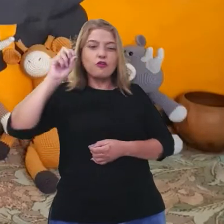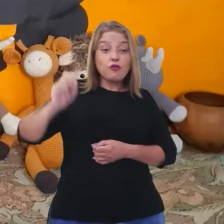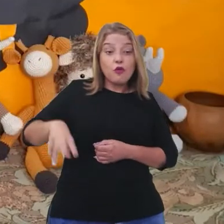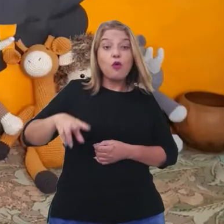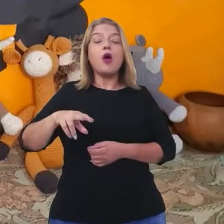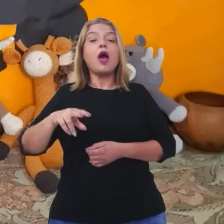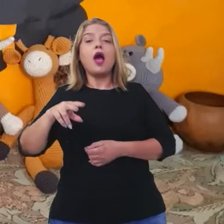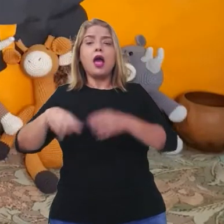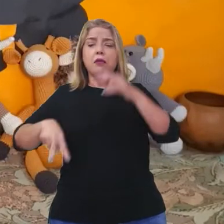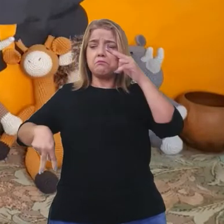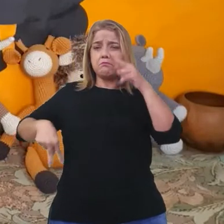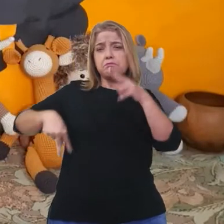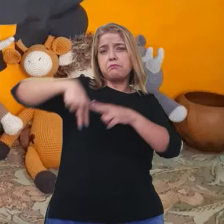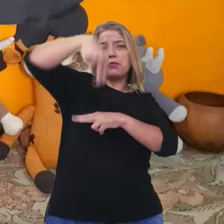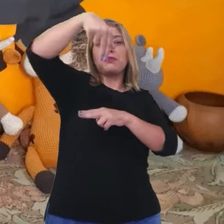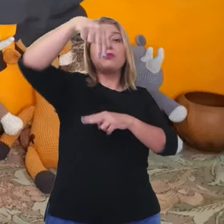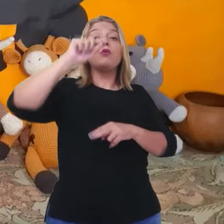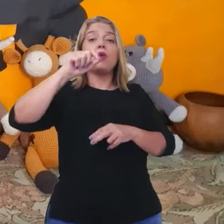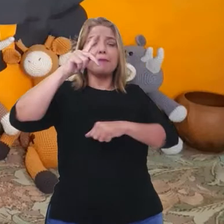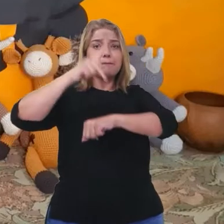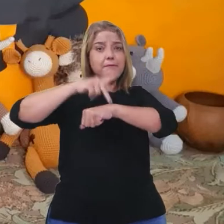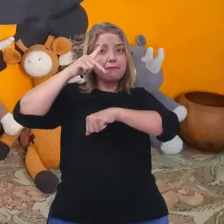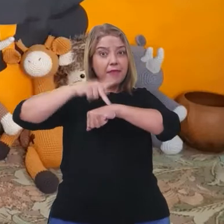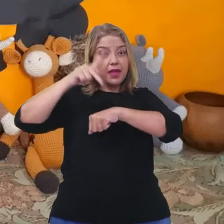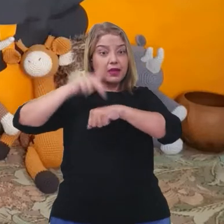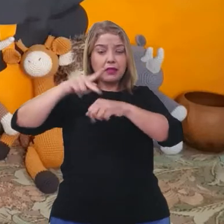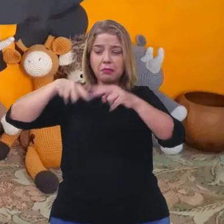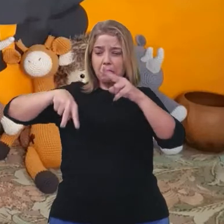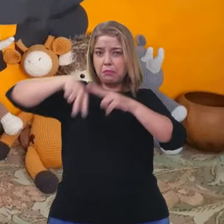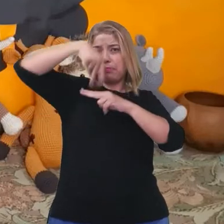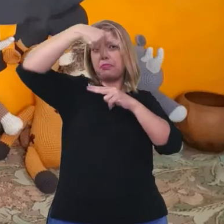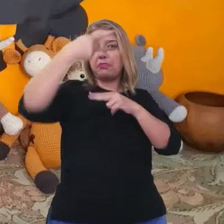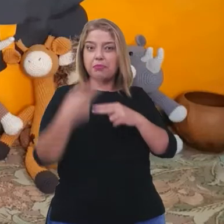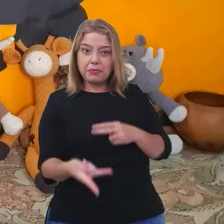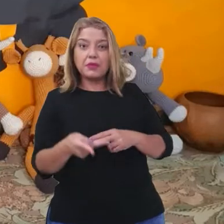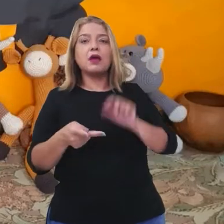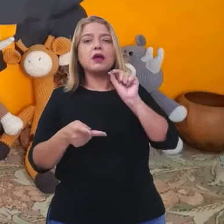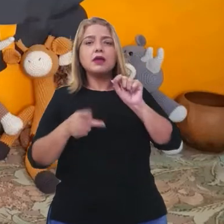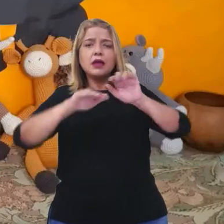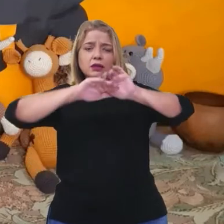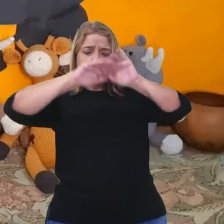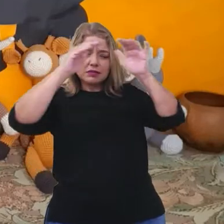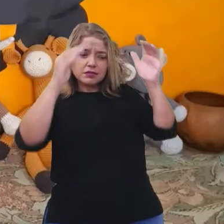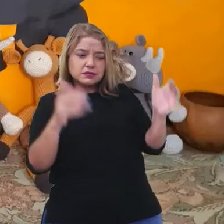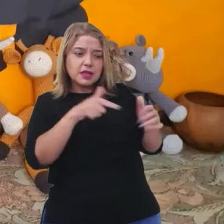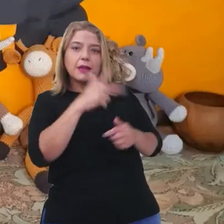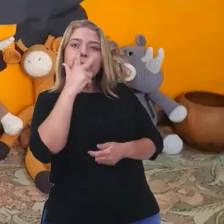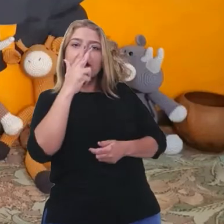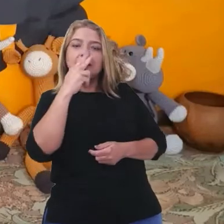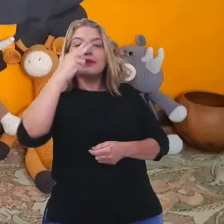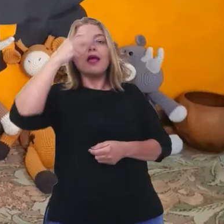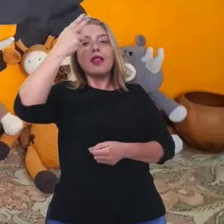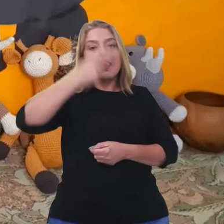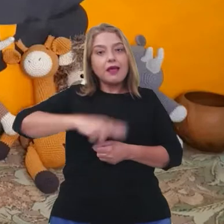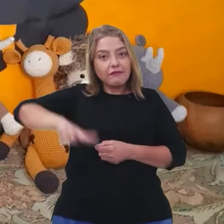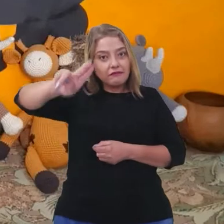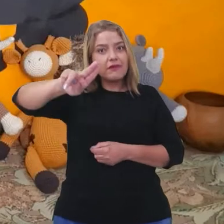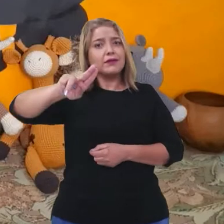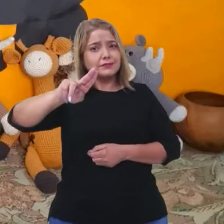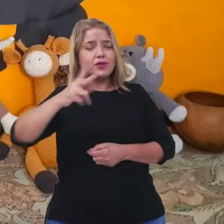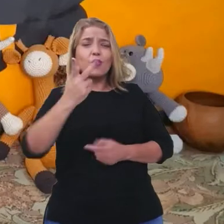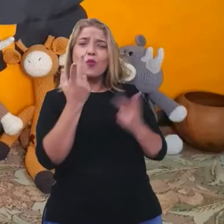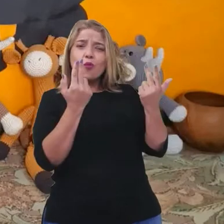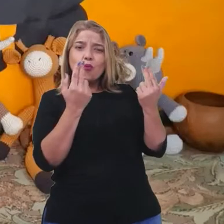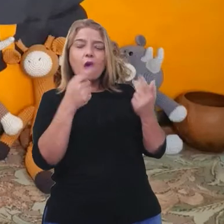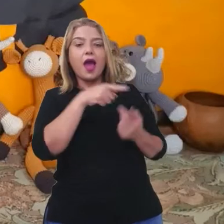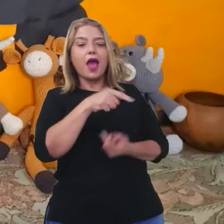tropeçando em uma pedra que tinha forma de elefante. Quando ela pegou